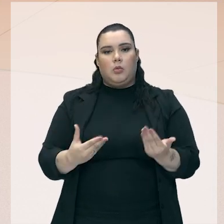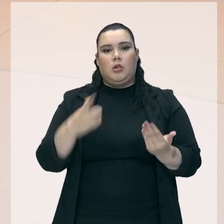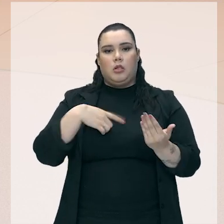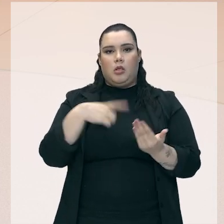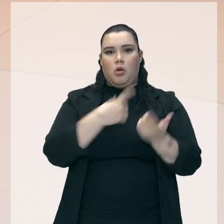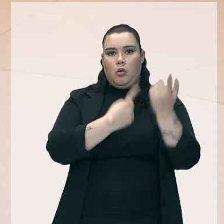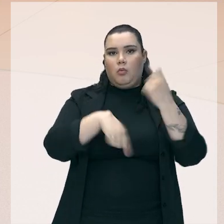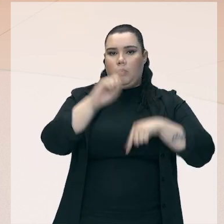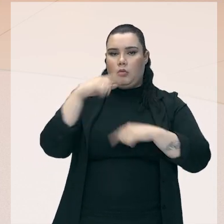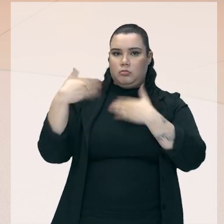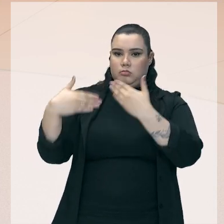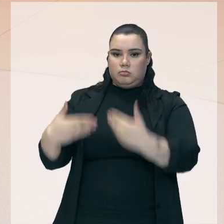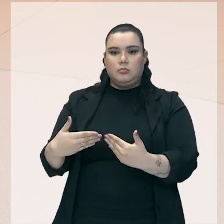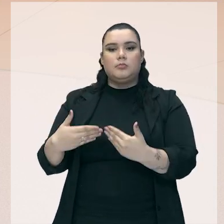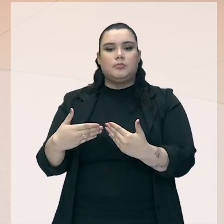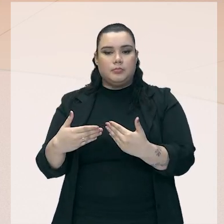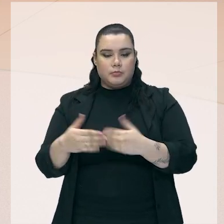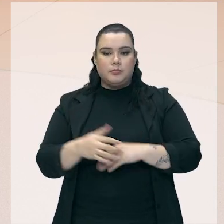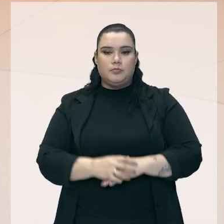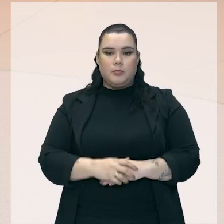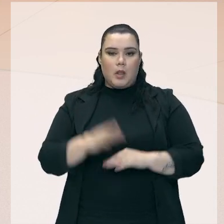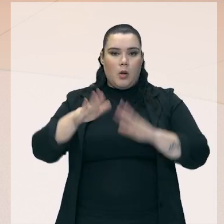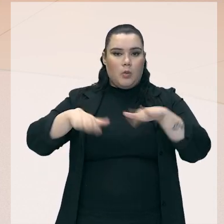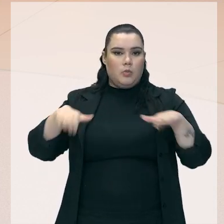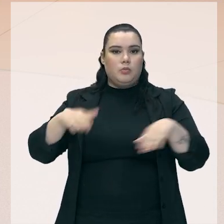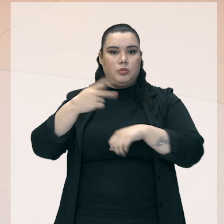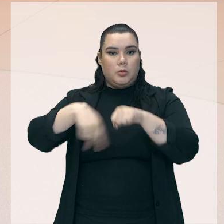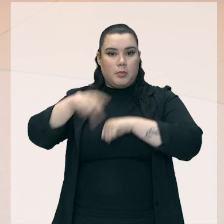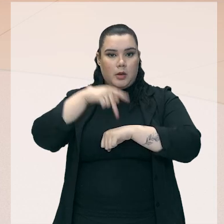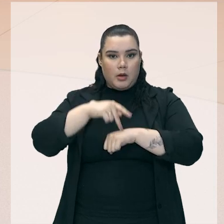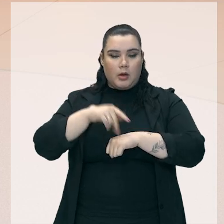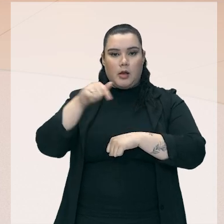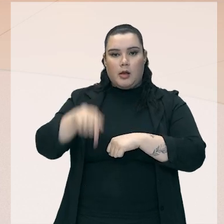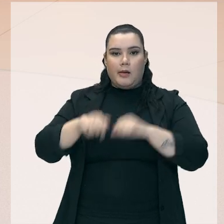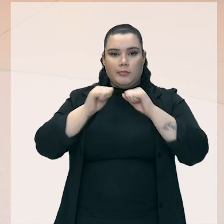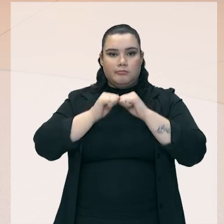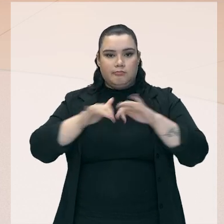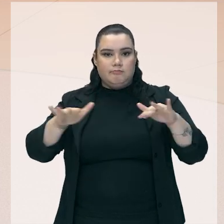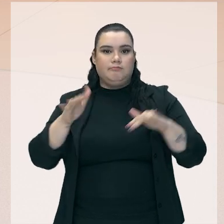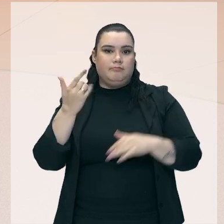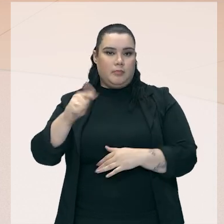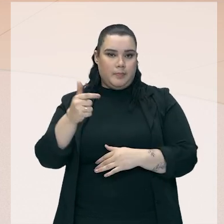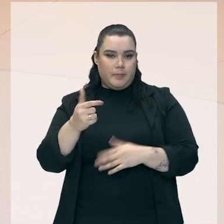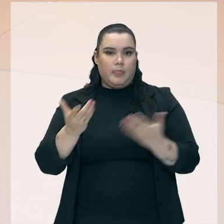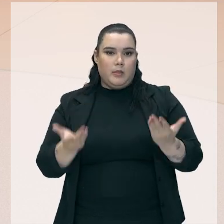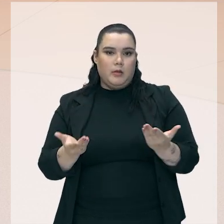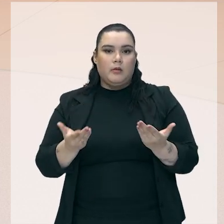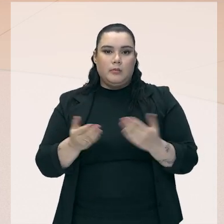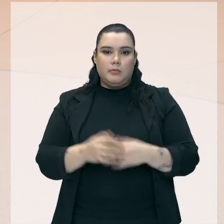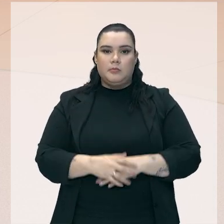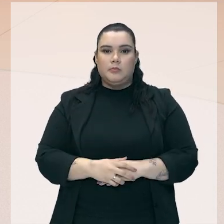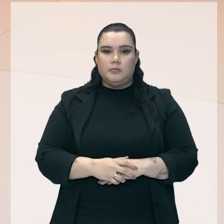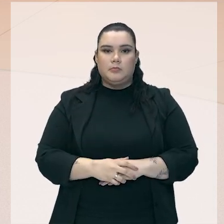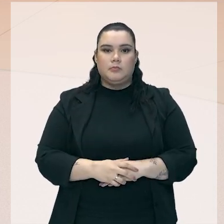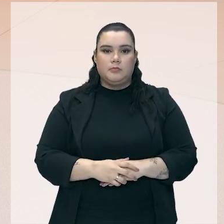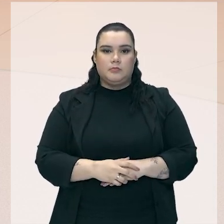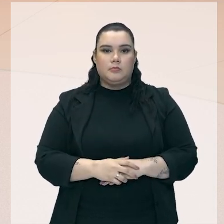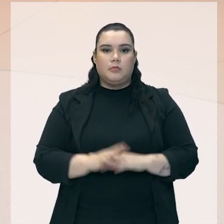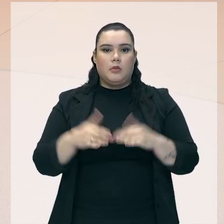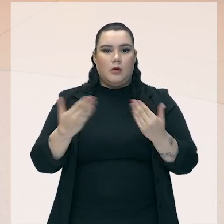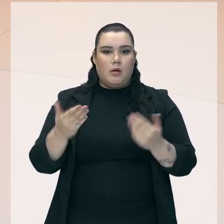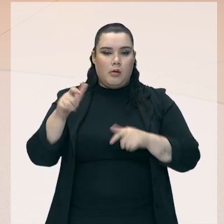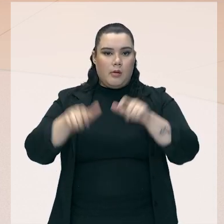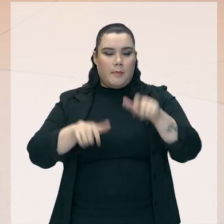com o passar do tempo. A gente tem alguns países onde essa batalha não é tão vencida, tanto é que os trabalhadores têm